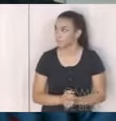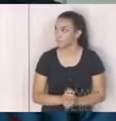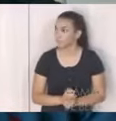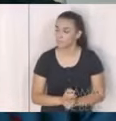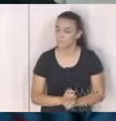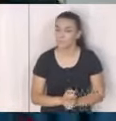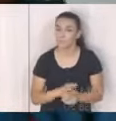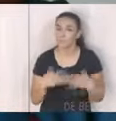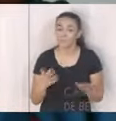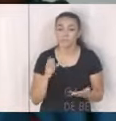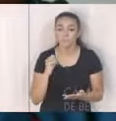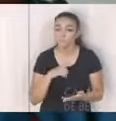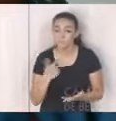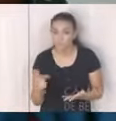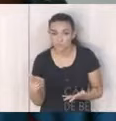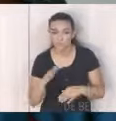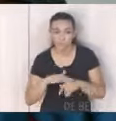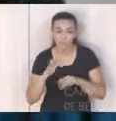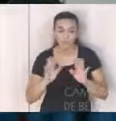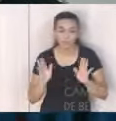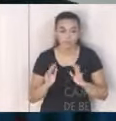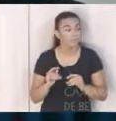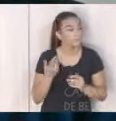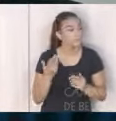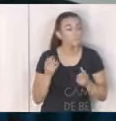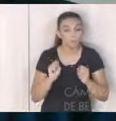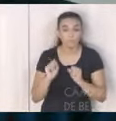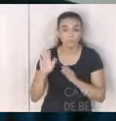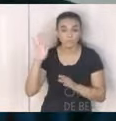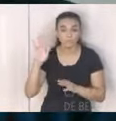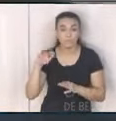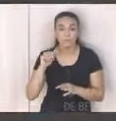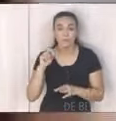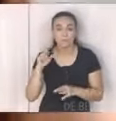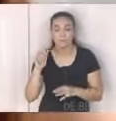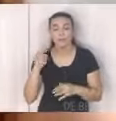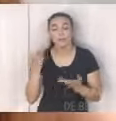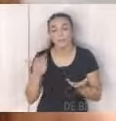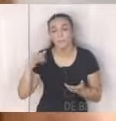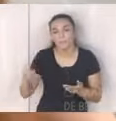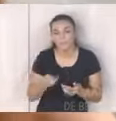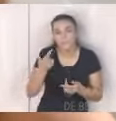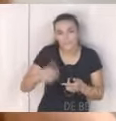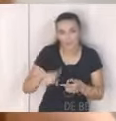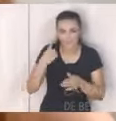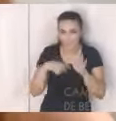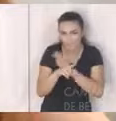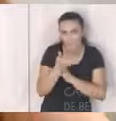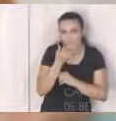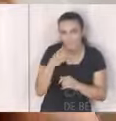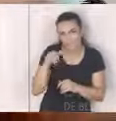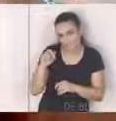então não havendo mais quem queira pois não fala Marcela se eu puder aproveitar então vou fazer mais um claro claro